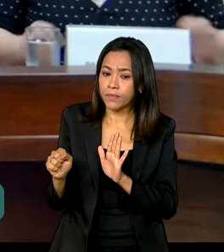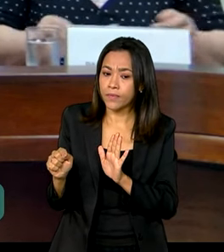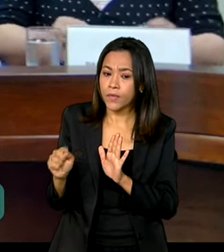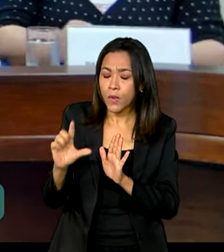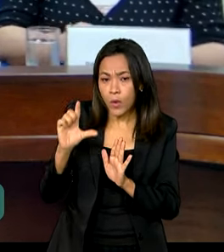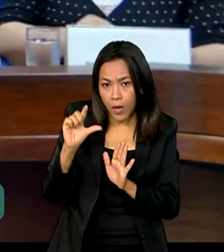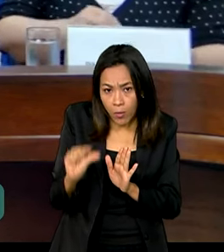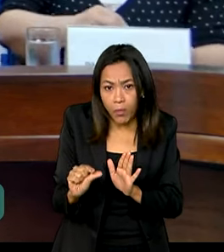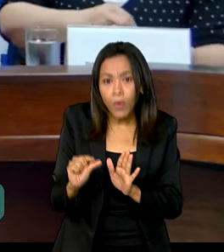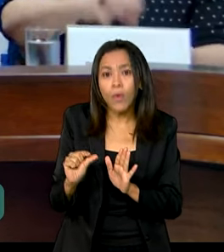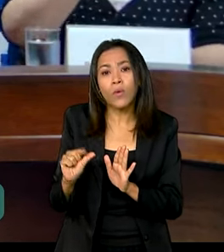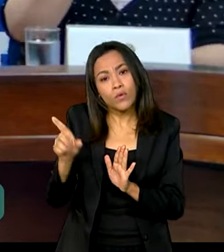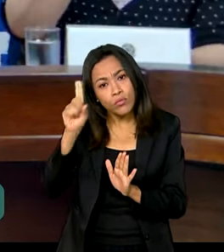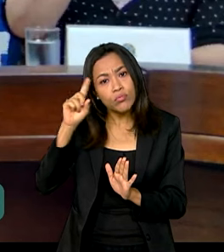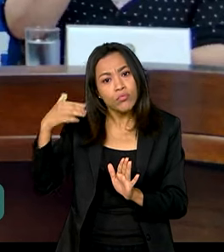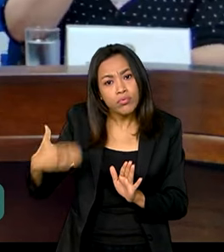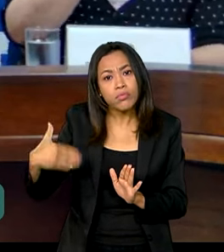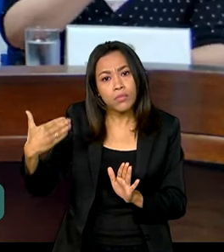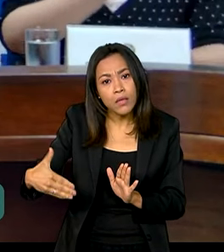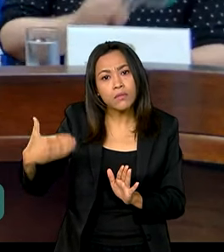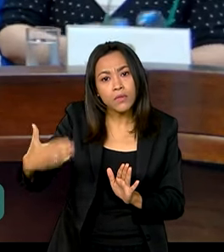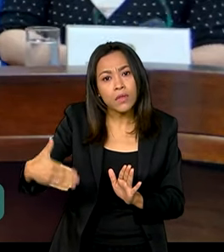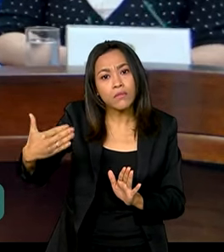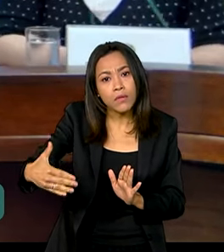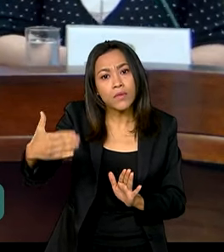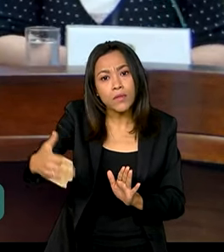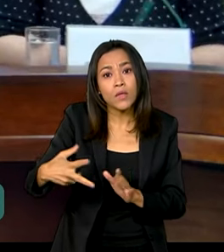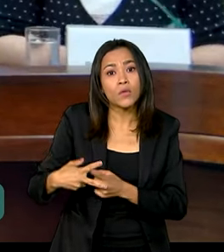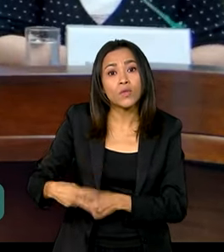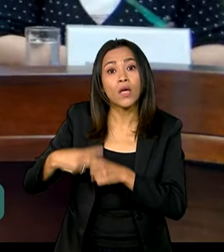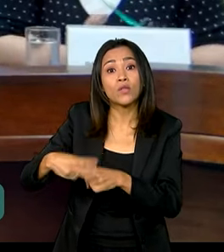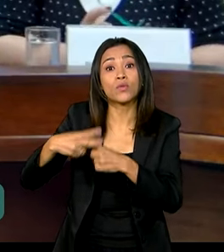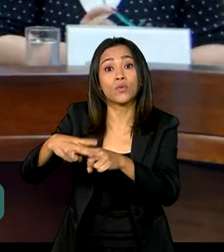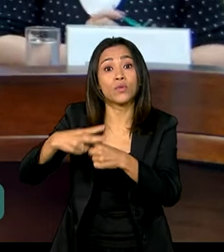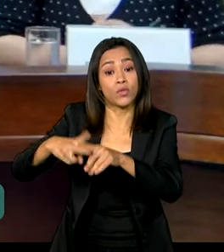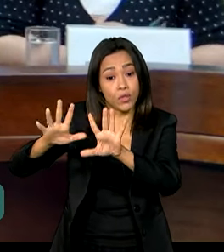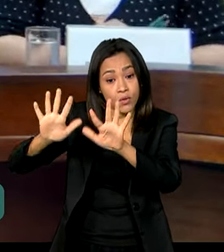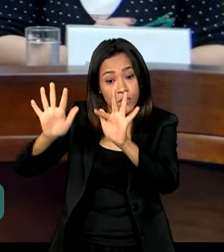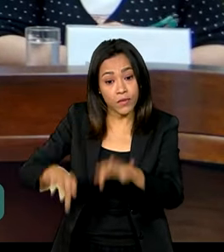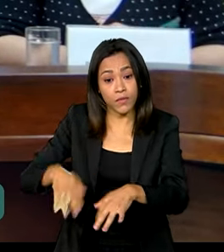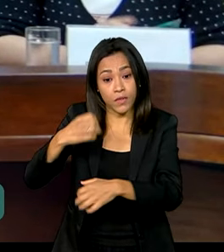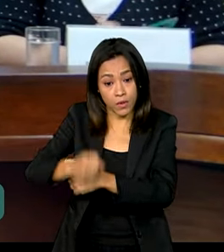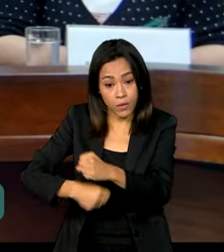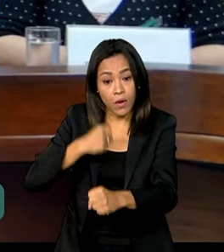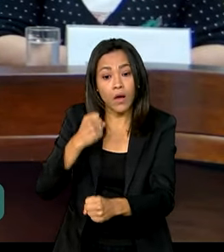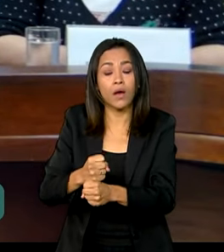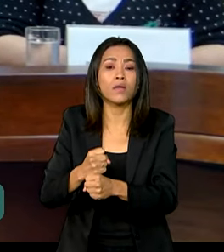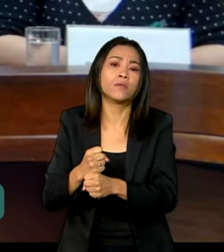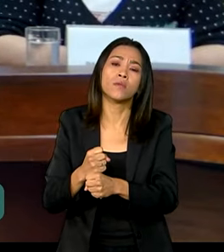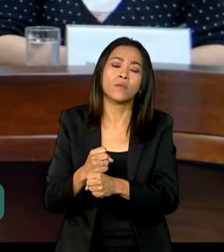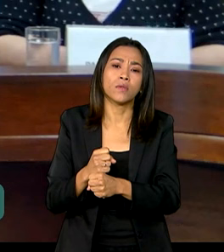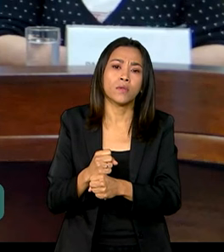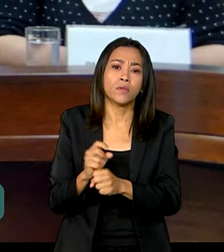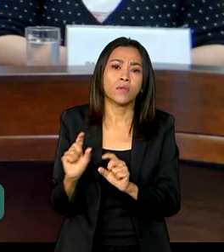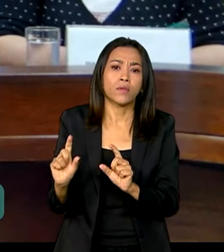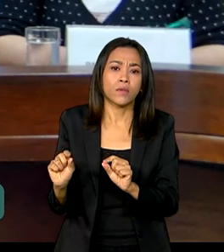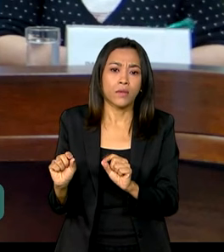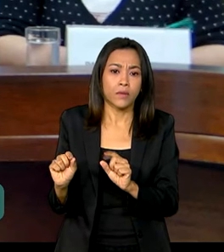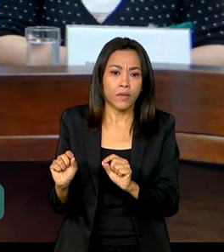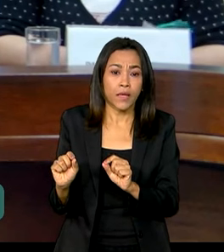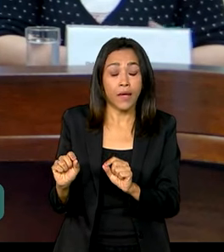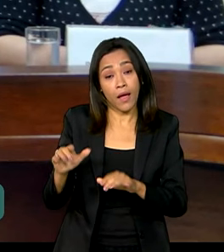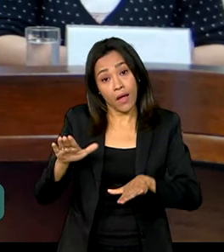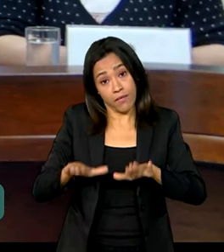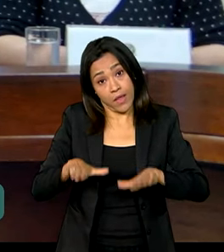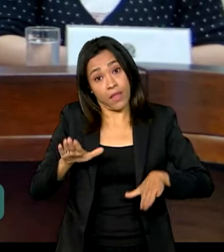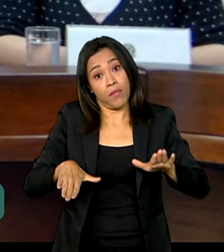pouco a rotina de ano a ano. Os ajustes do final de ano devem ficar mais ou menos da ordem. A depender de